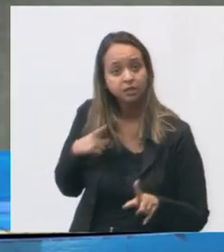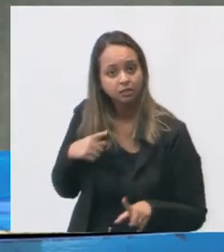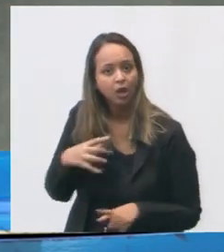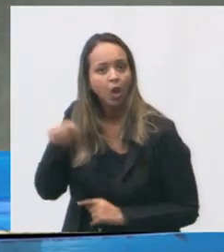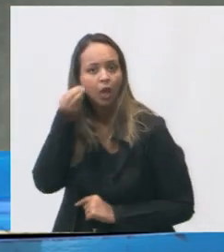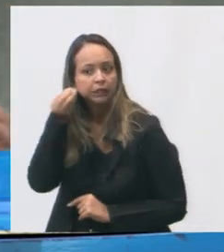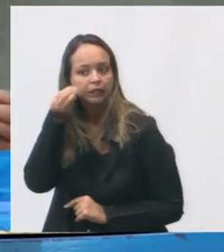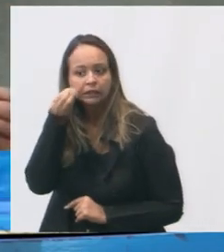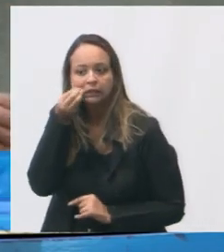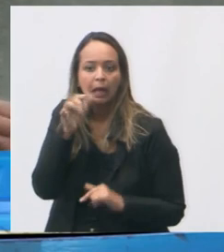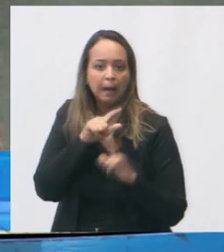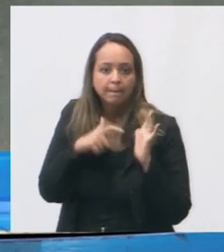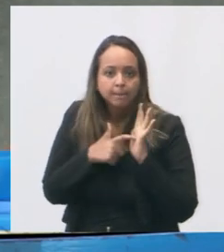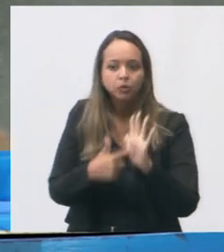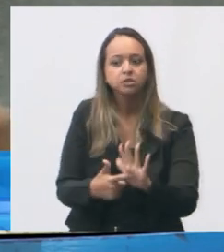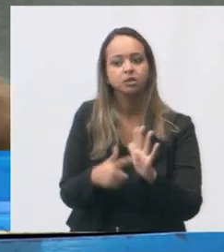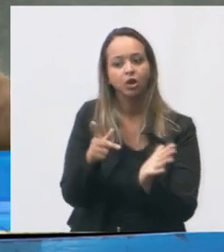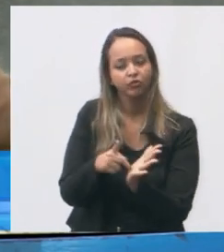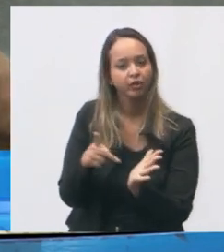mostrar a realidade.